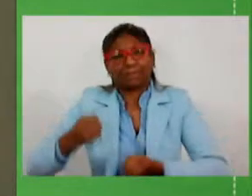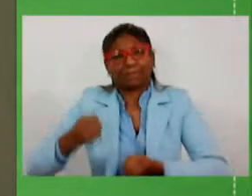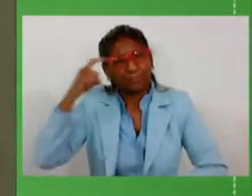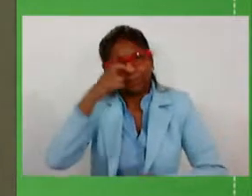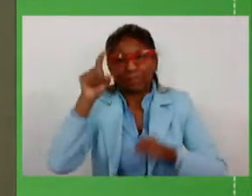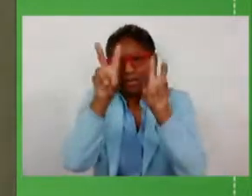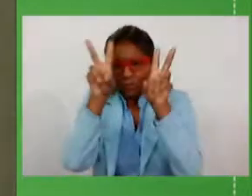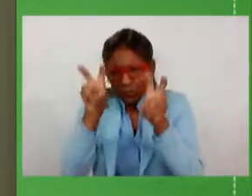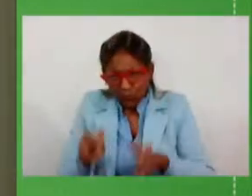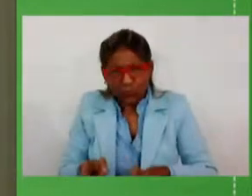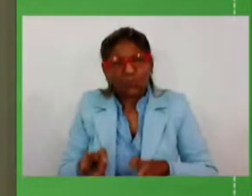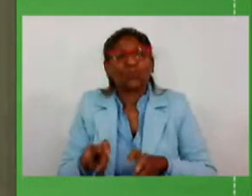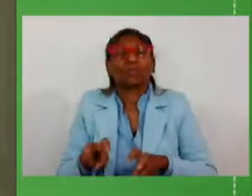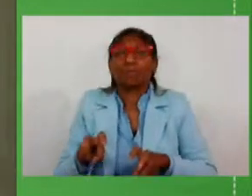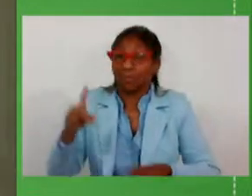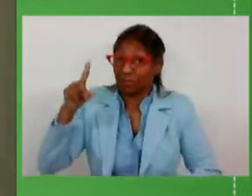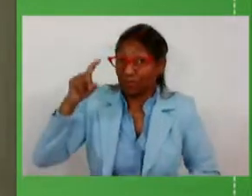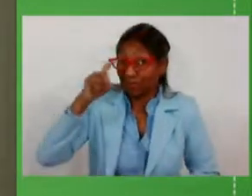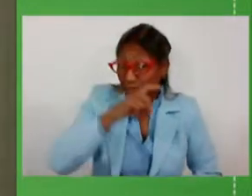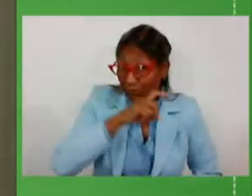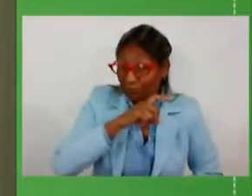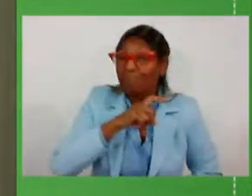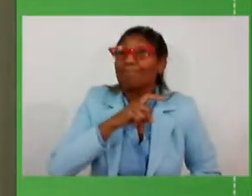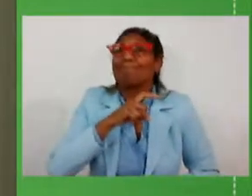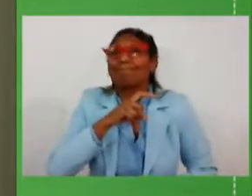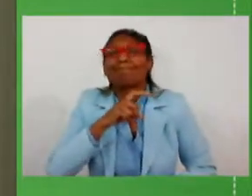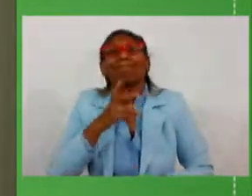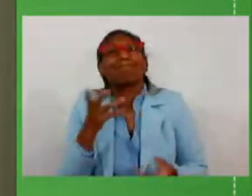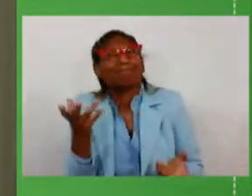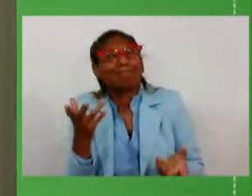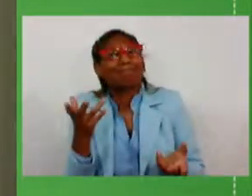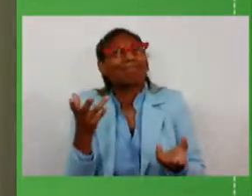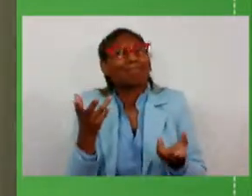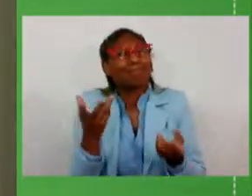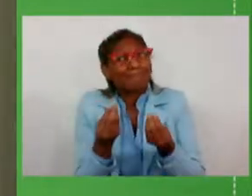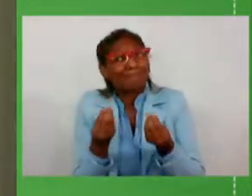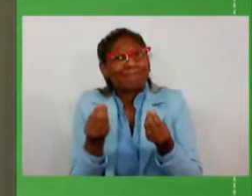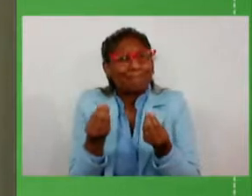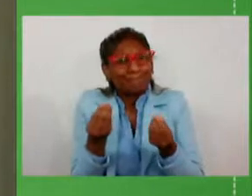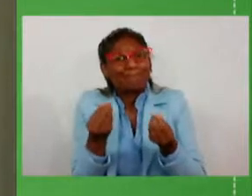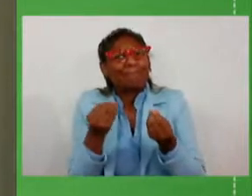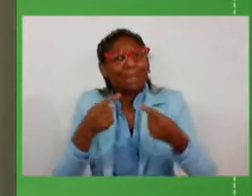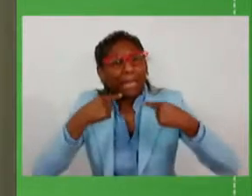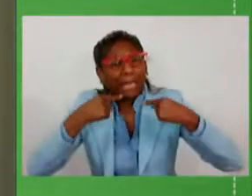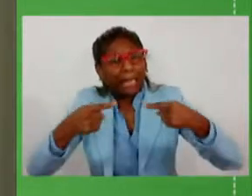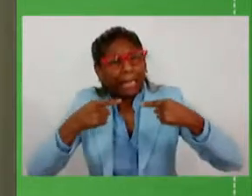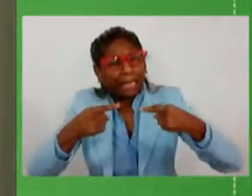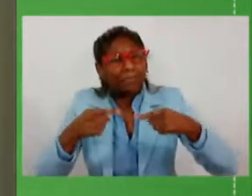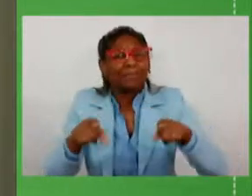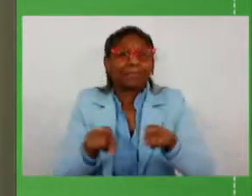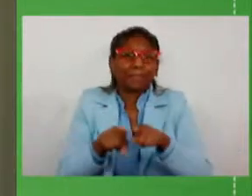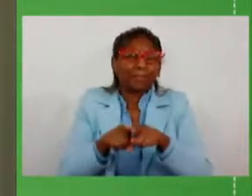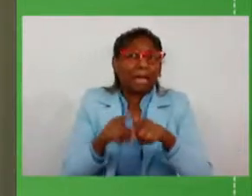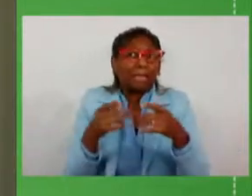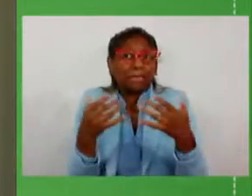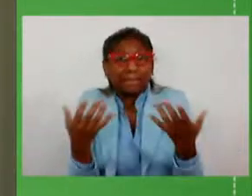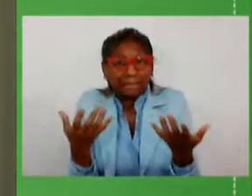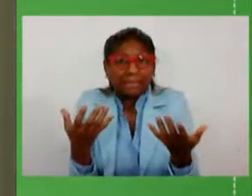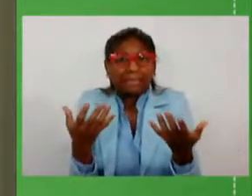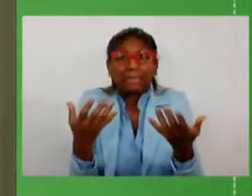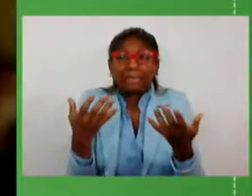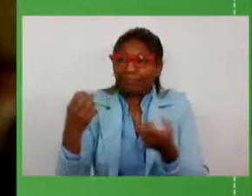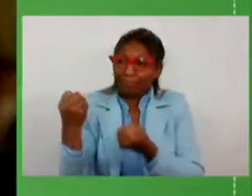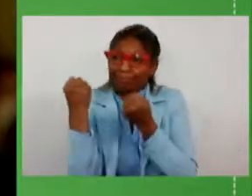de pautas polêmicas, sensíveis, críticas, que enfrentam torcidas